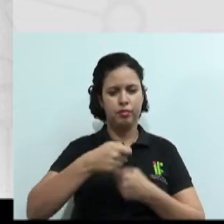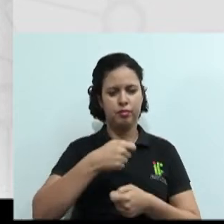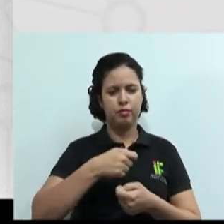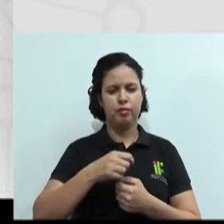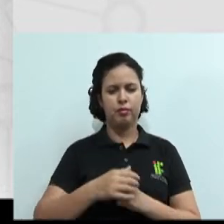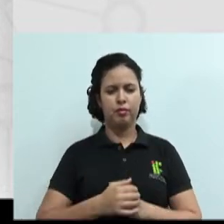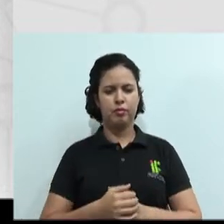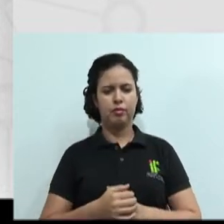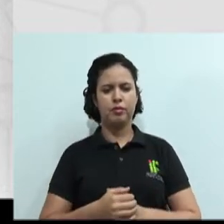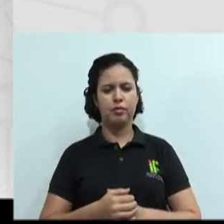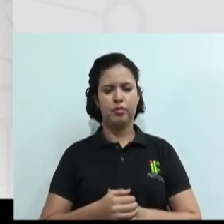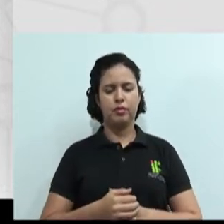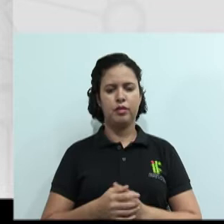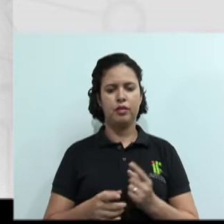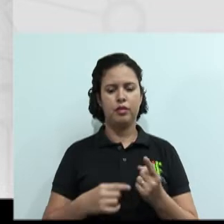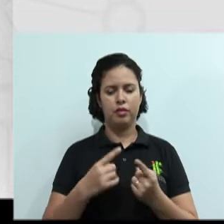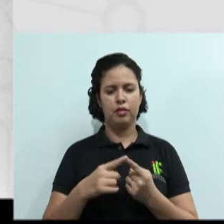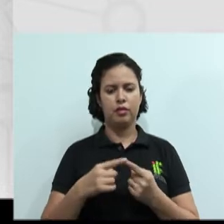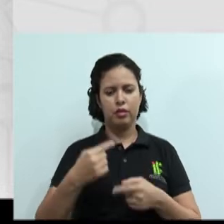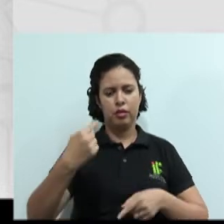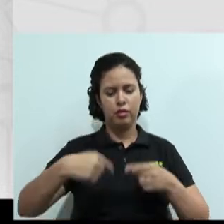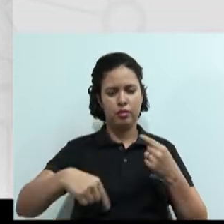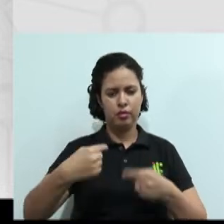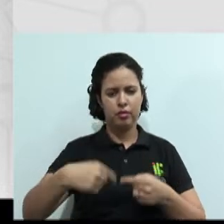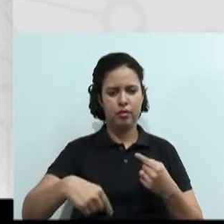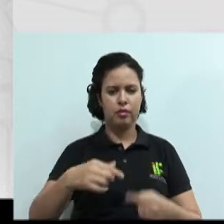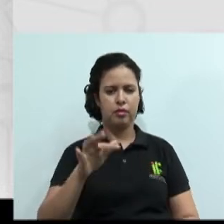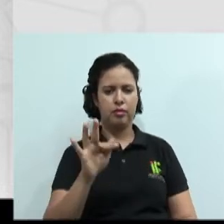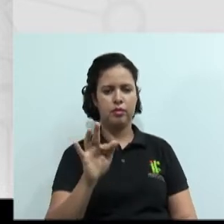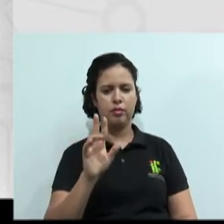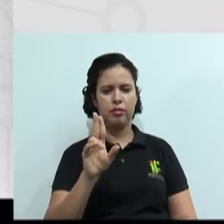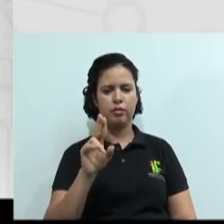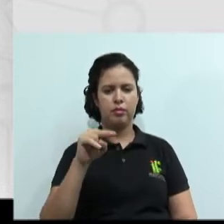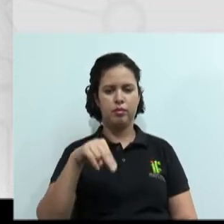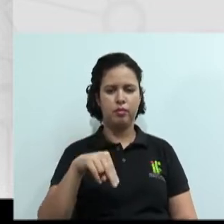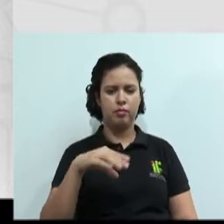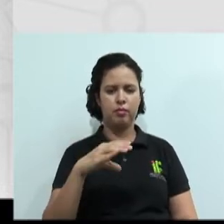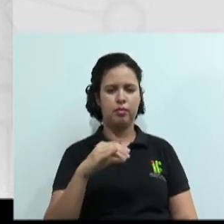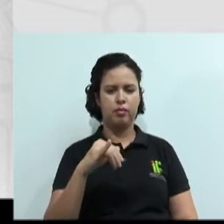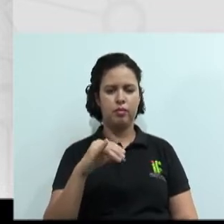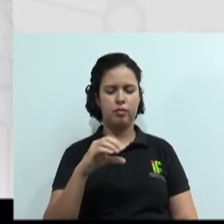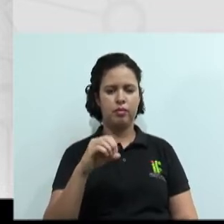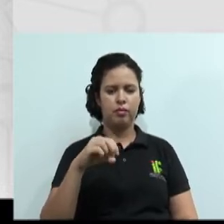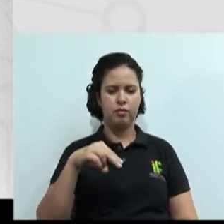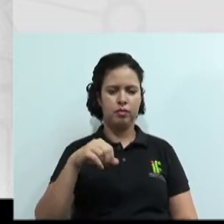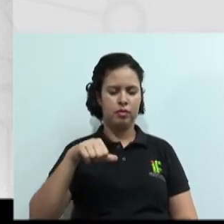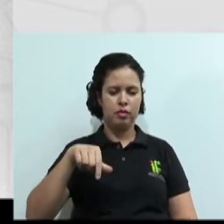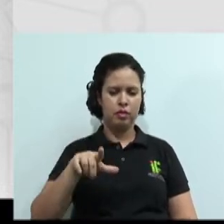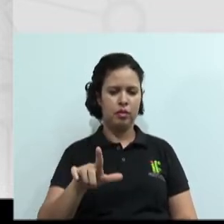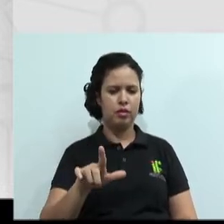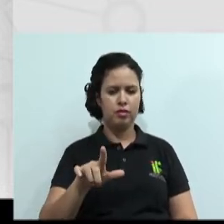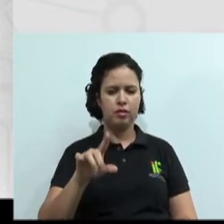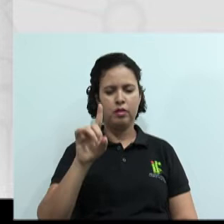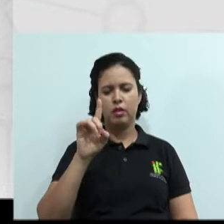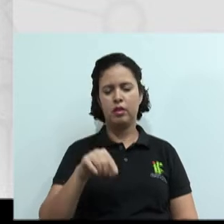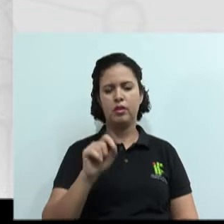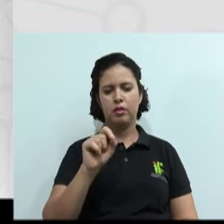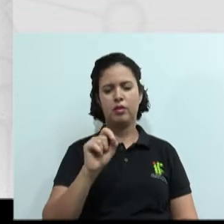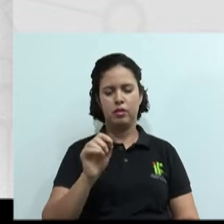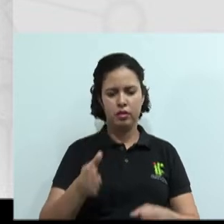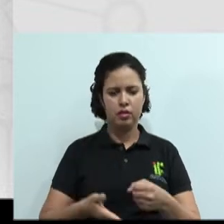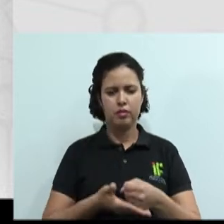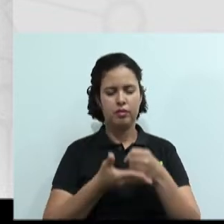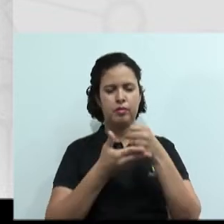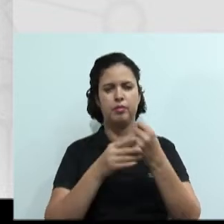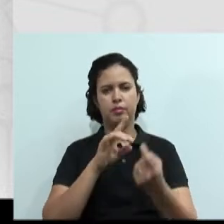o conflito funcional e aí nós temos um sinal positivo. Por quê? Porque o conflito funcional, ele é aquele que apoia